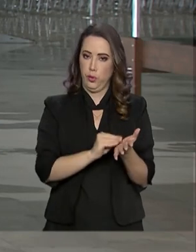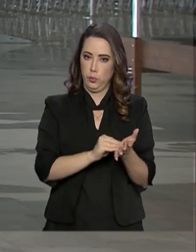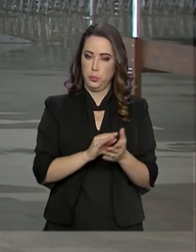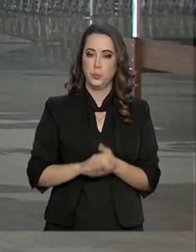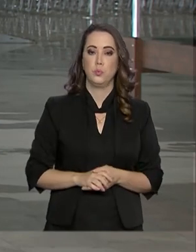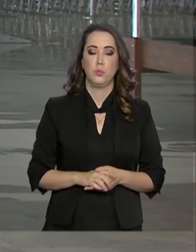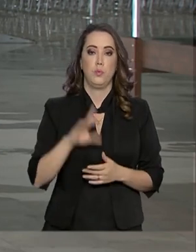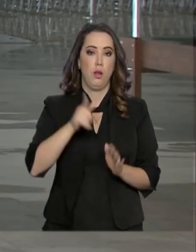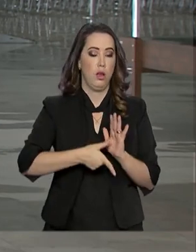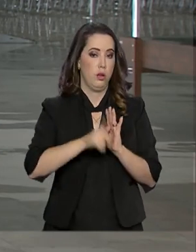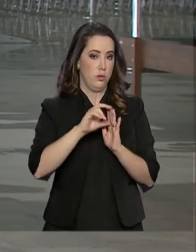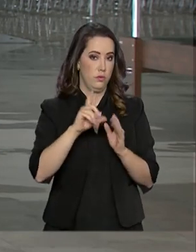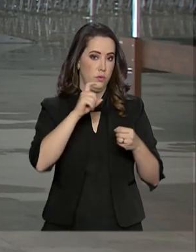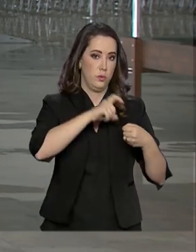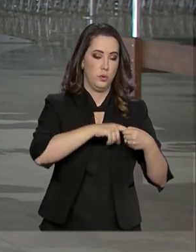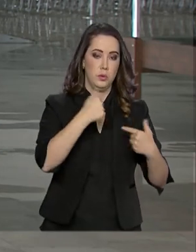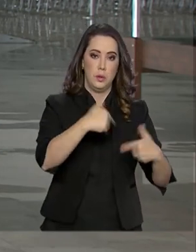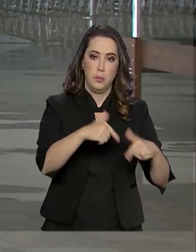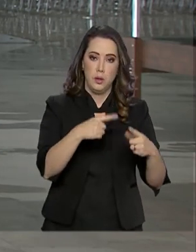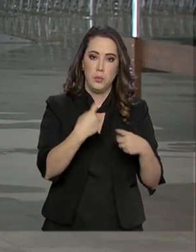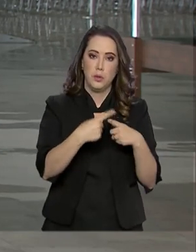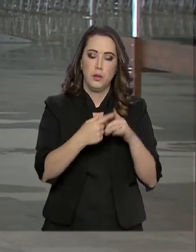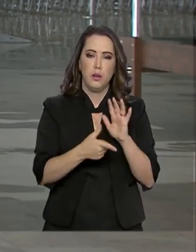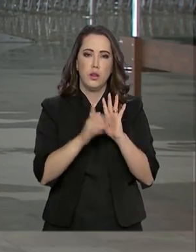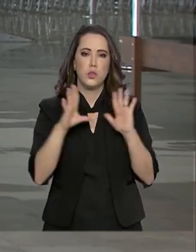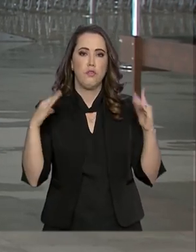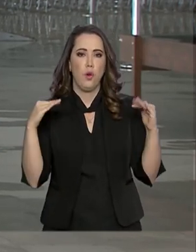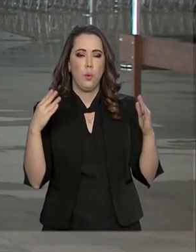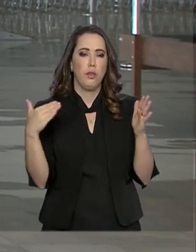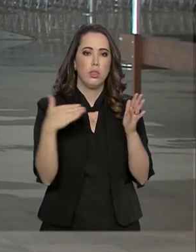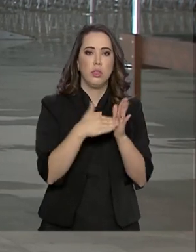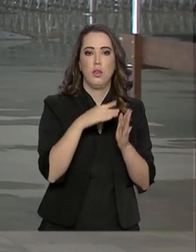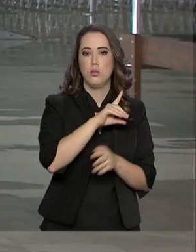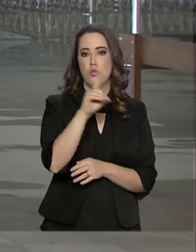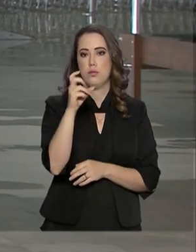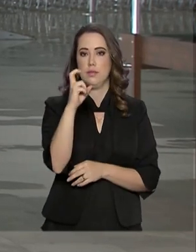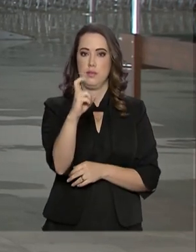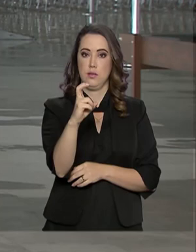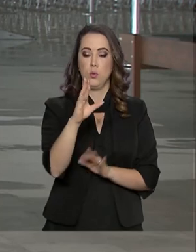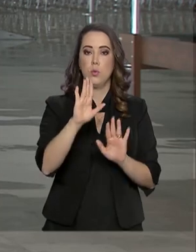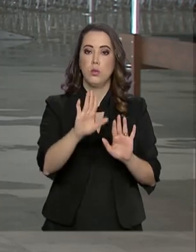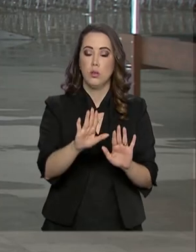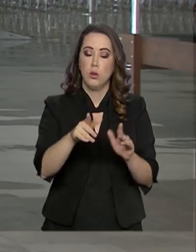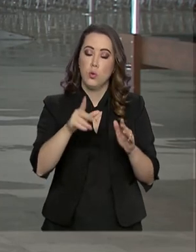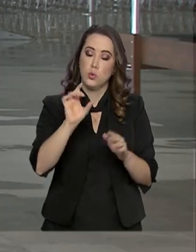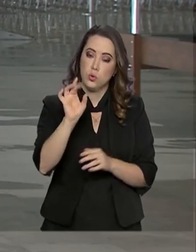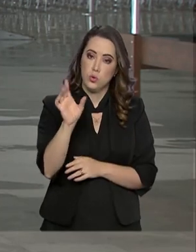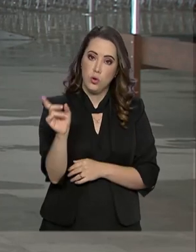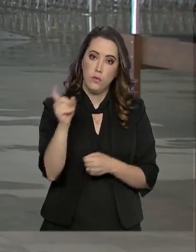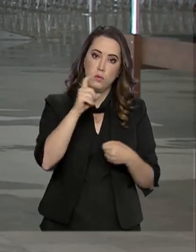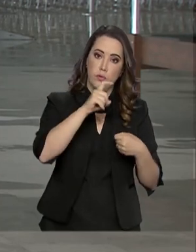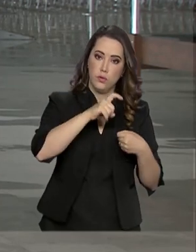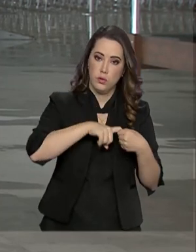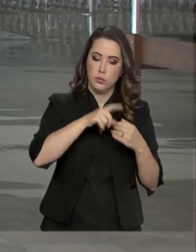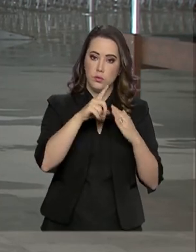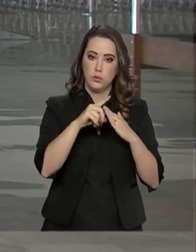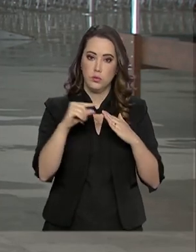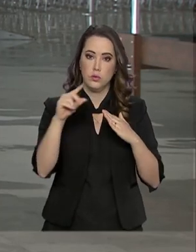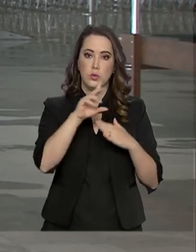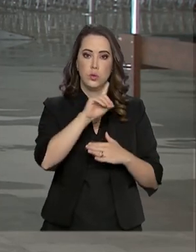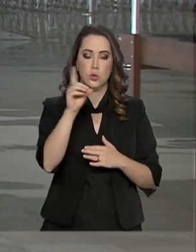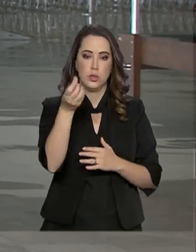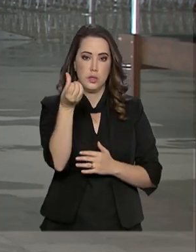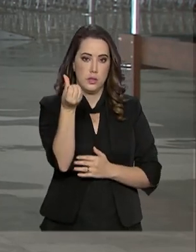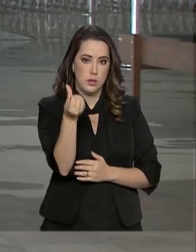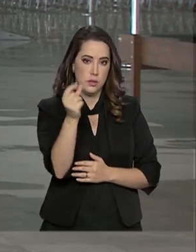antecipou essa volta ao trabalho, já que ficaria de folga até o próximo dia 5. Então ele só retornaria aqui para o Palácio do Planalto no dia